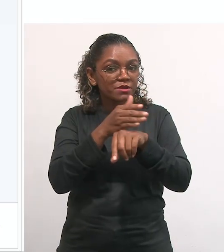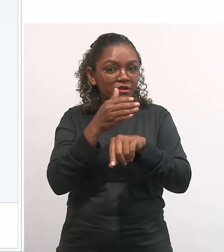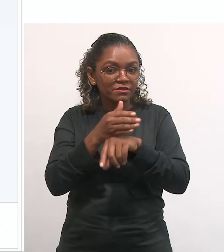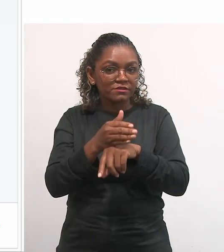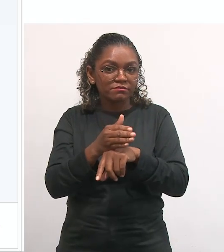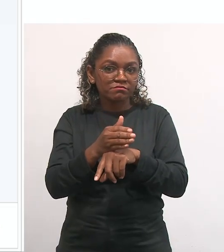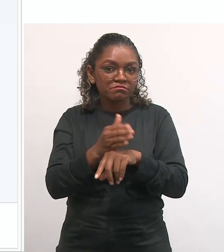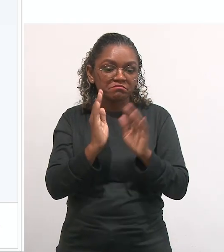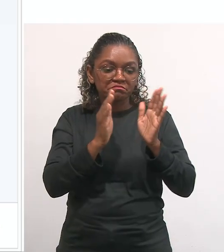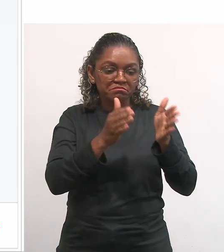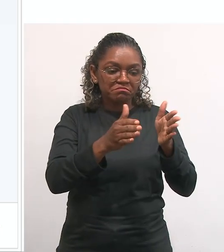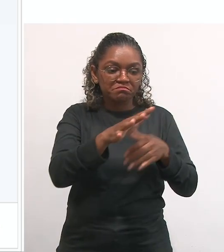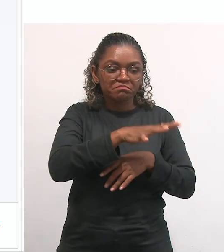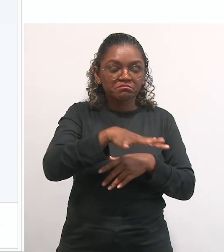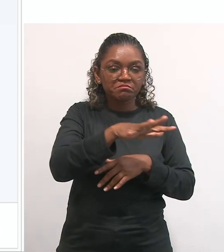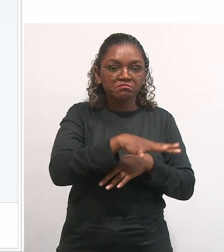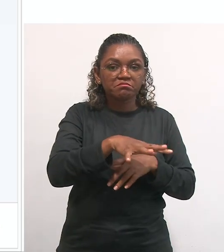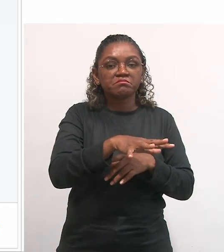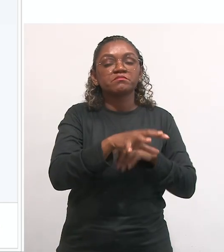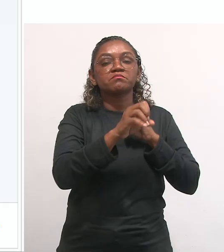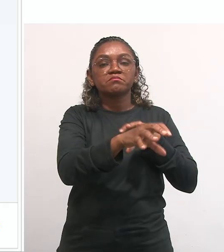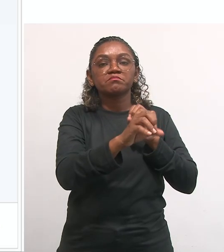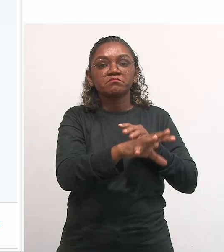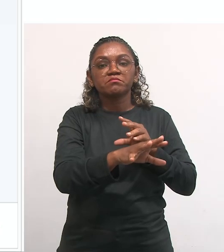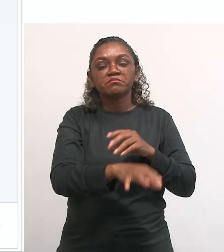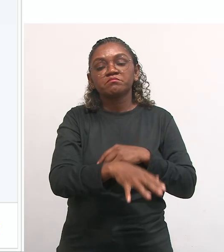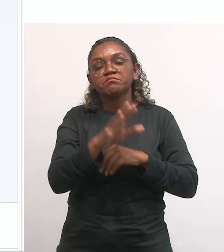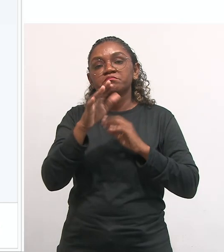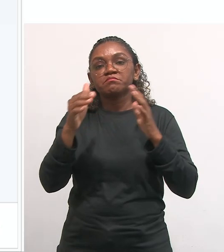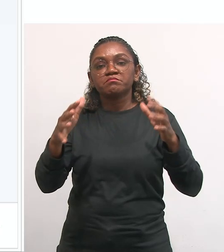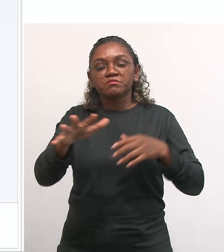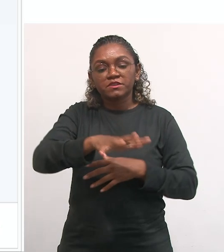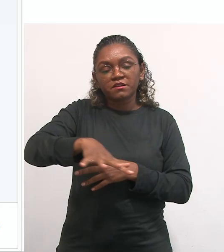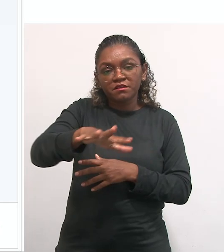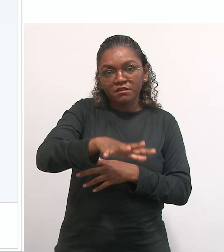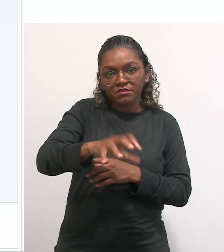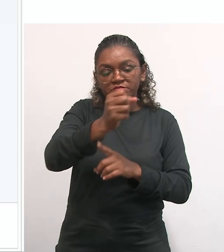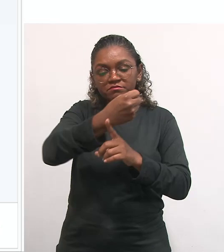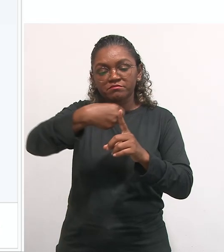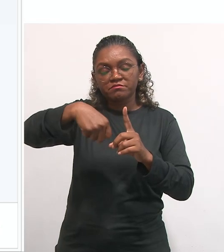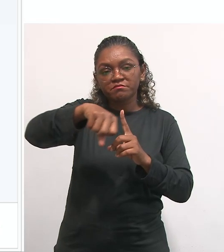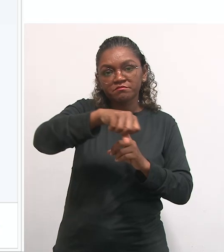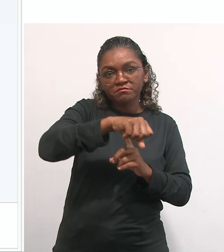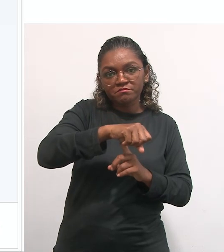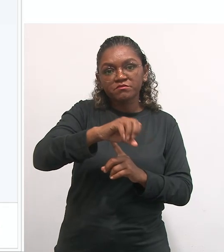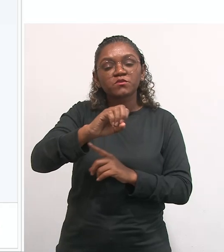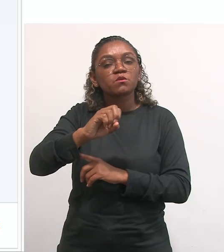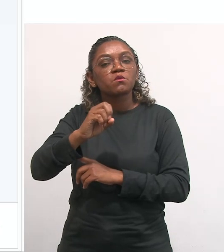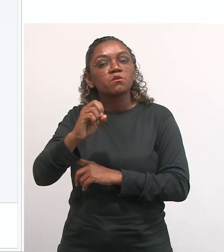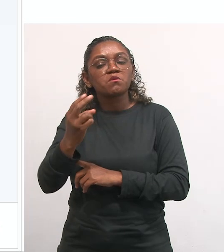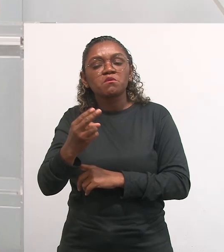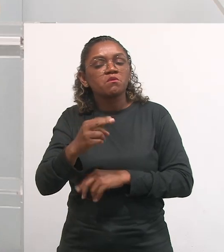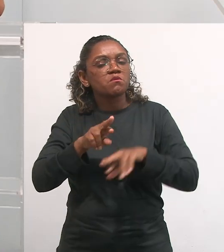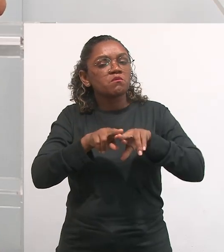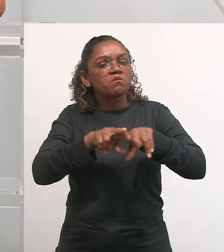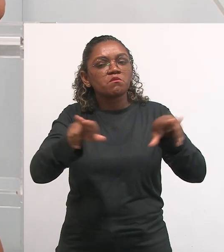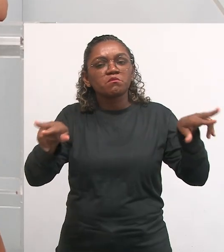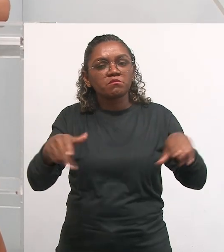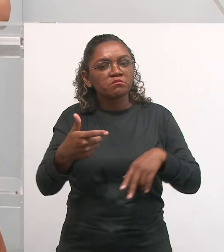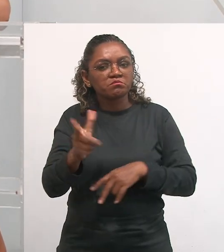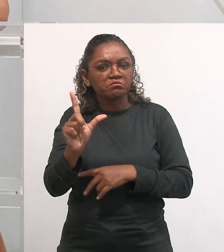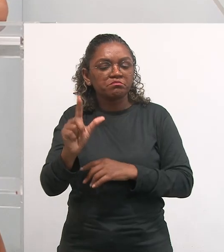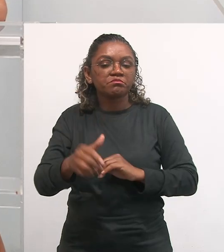para qualquer prática, seja ela educativa, social, política ou outra. Bom, o Pedro Demo vai trazer uma análise mais